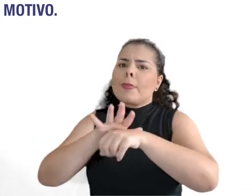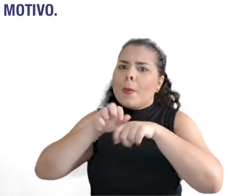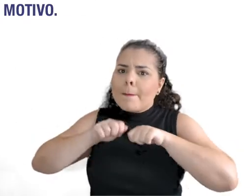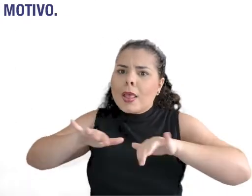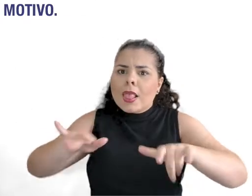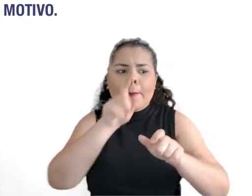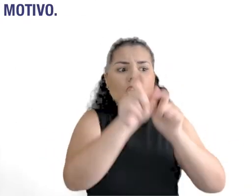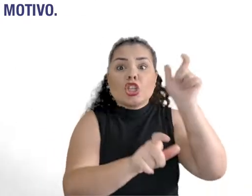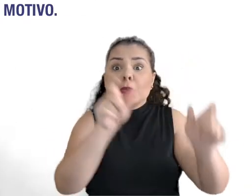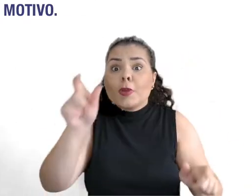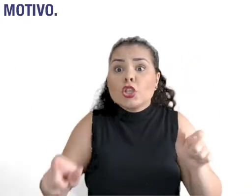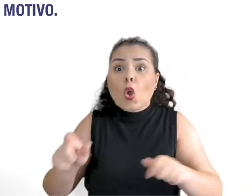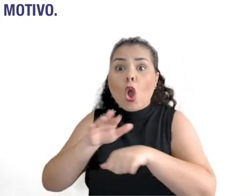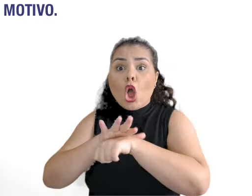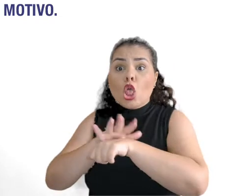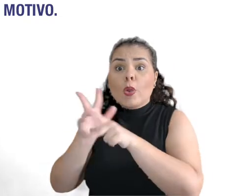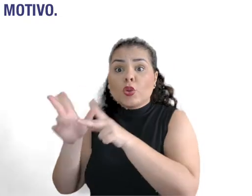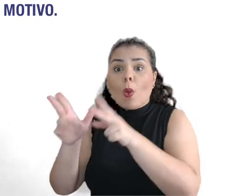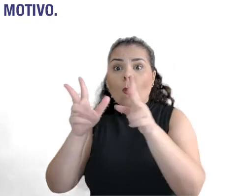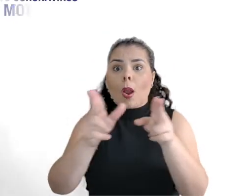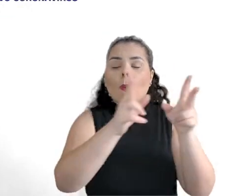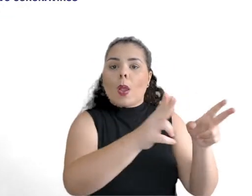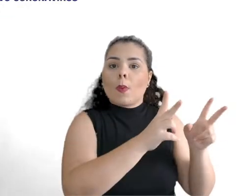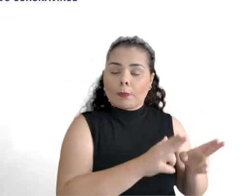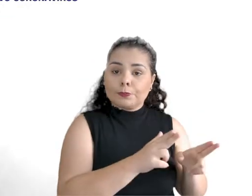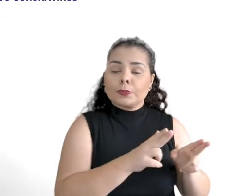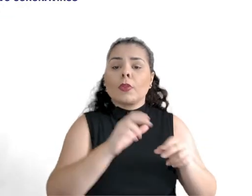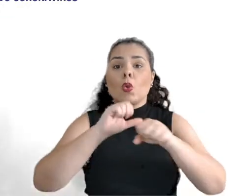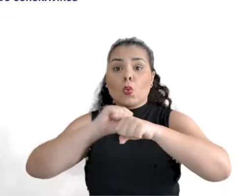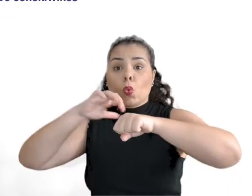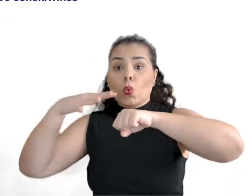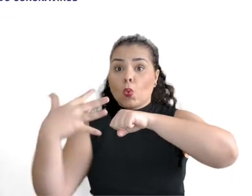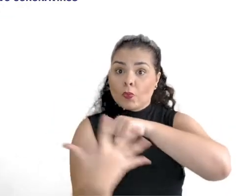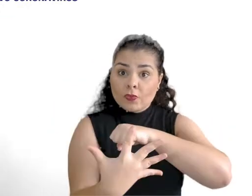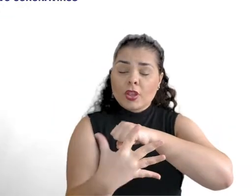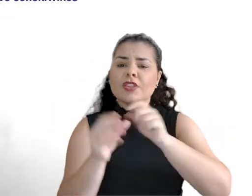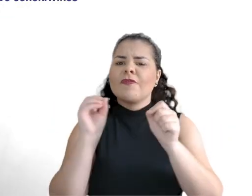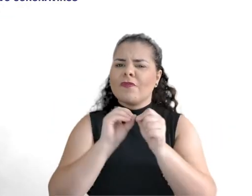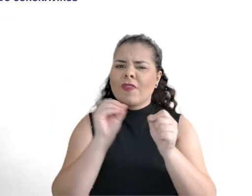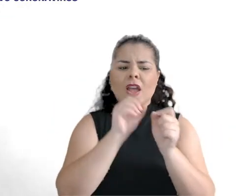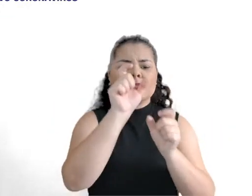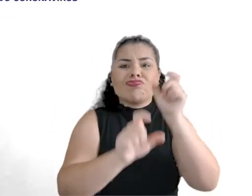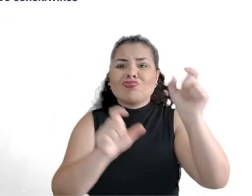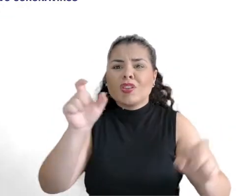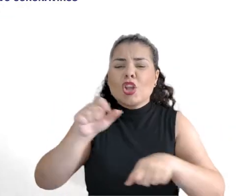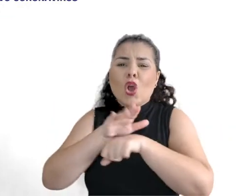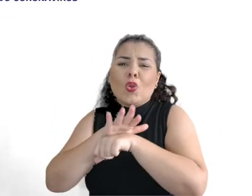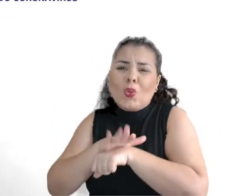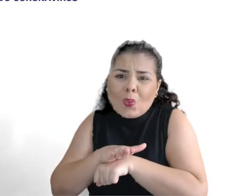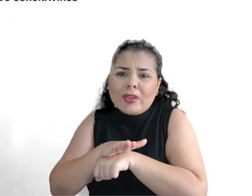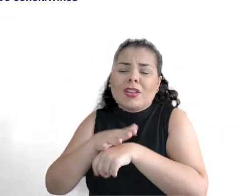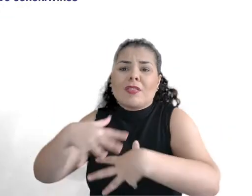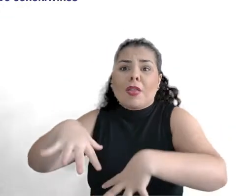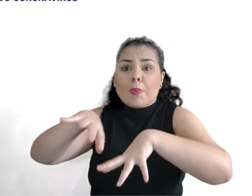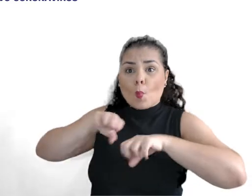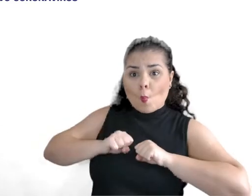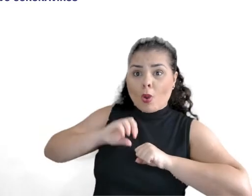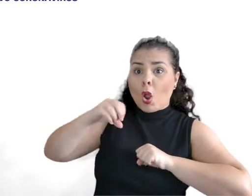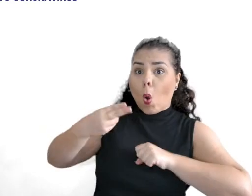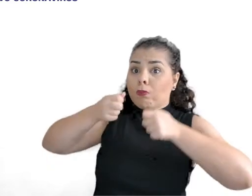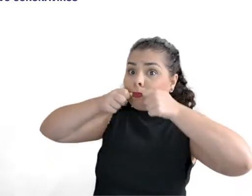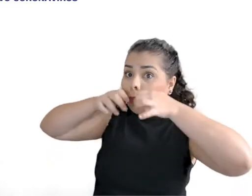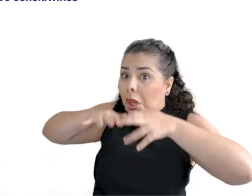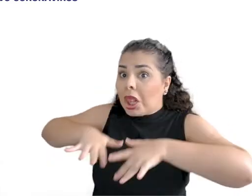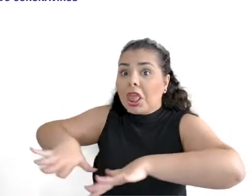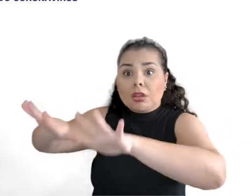quando muitas pessoas, no mundo todo, ficam doentes pelo mesmo motivo. O novo coronavírus. O novo coronavírus faz as pessoas ficarem doentes. Ele pode passar de outra pessoa para você ou de você